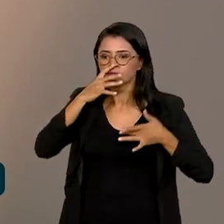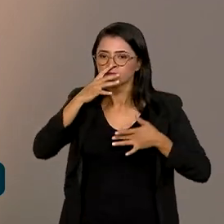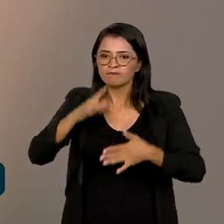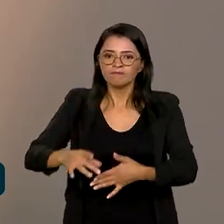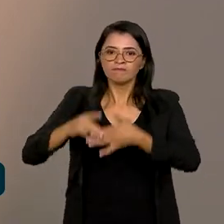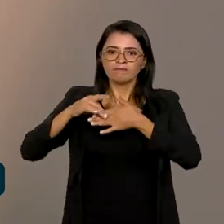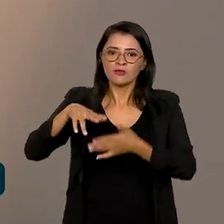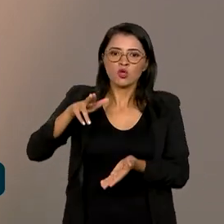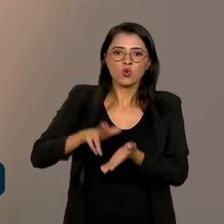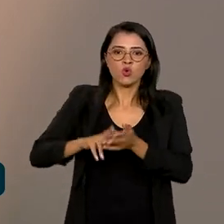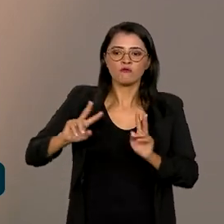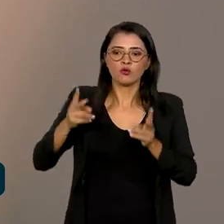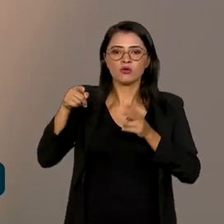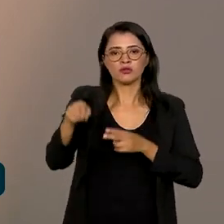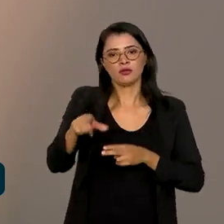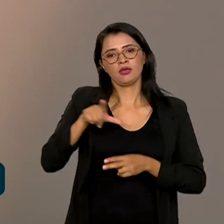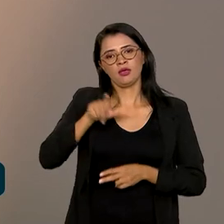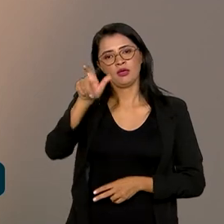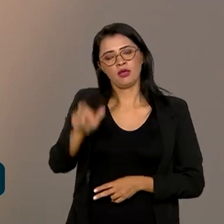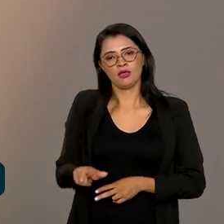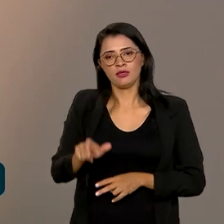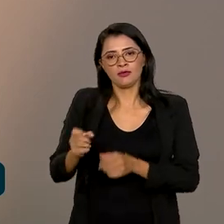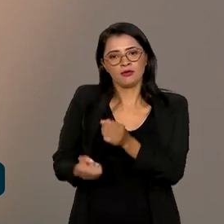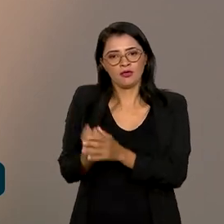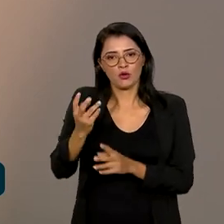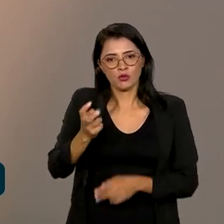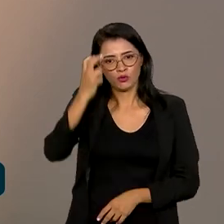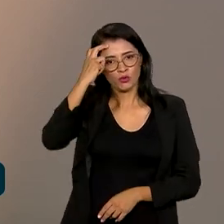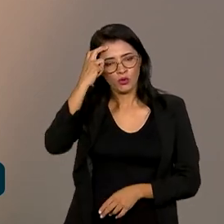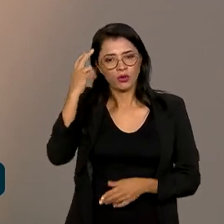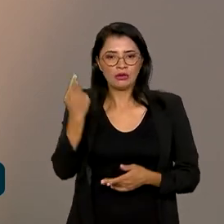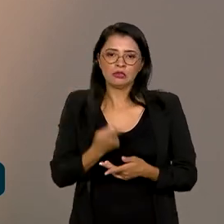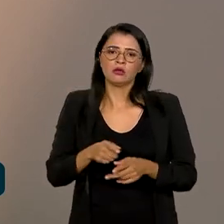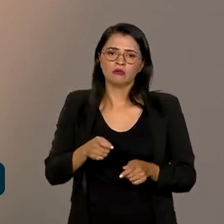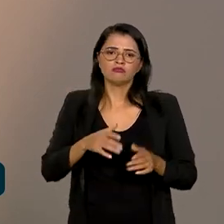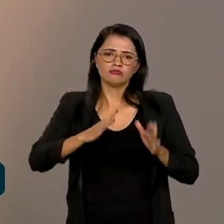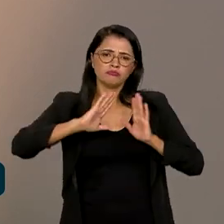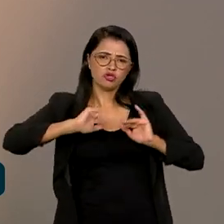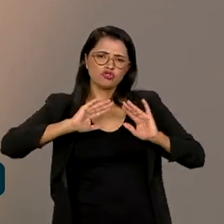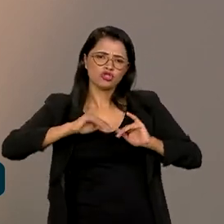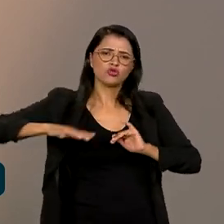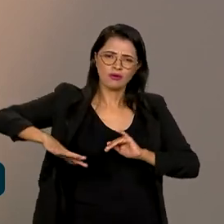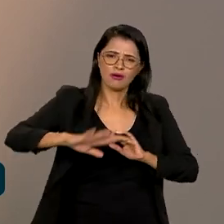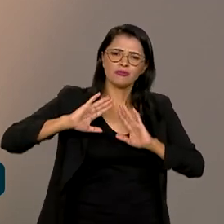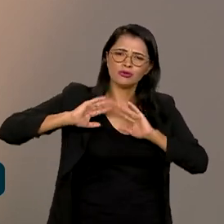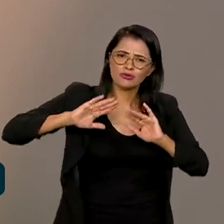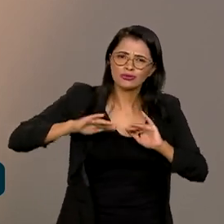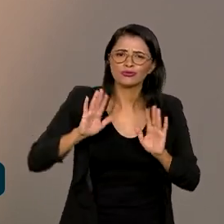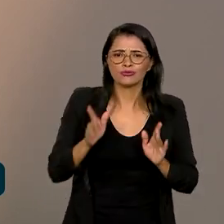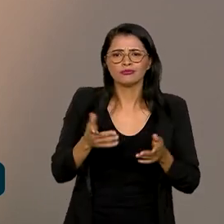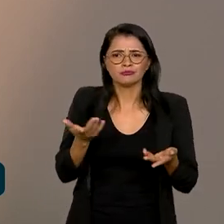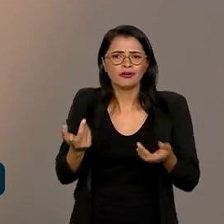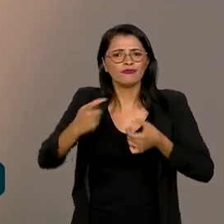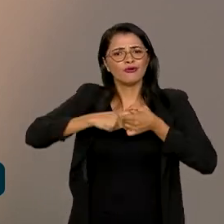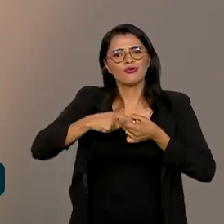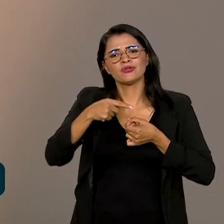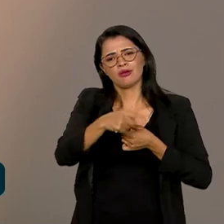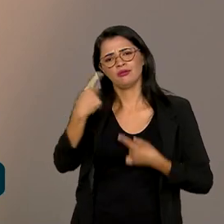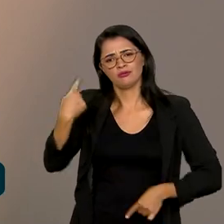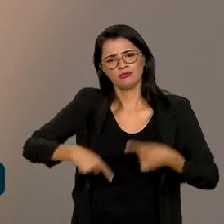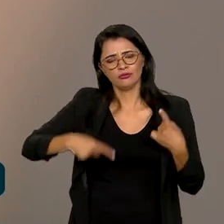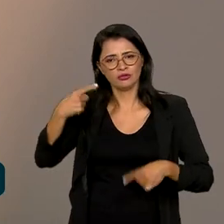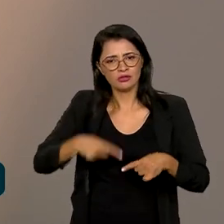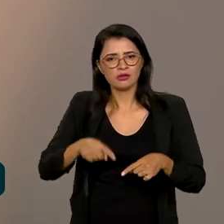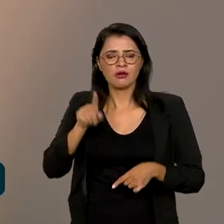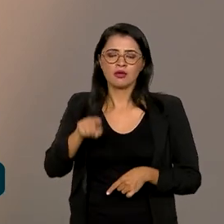de cultura, acontece no Brasil inteiro. Então, havia um apelo muito grande do setor já, né? Pelo retorno dessa política.